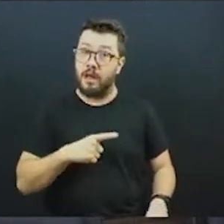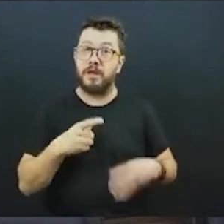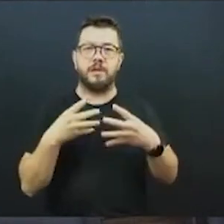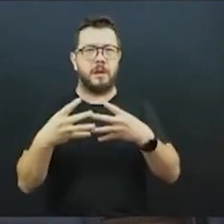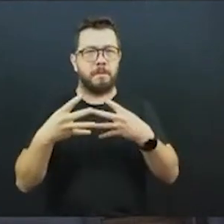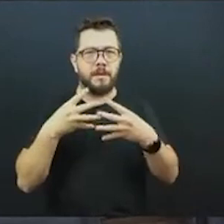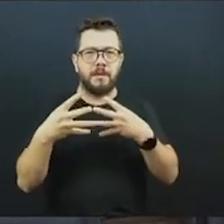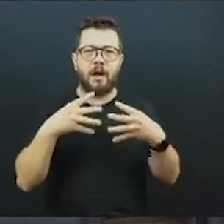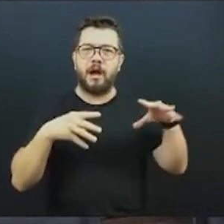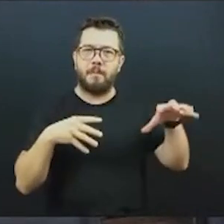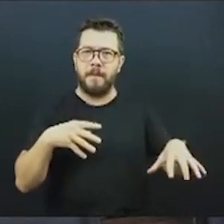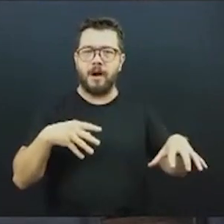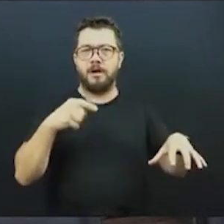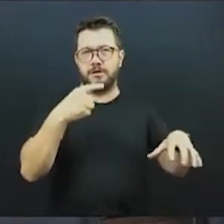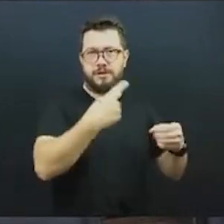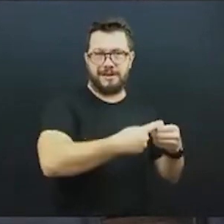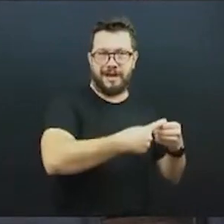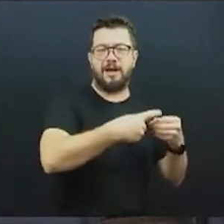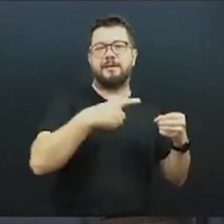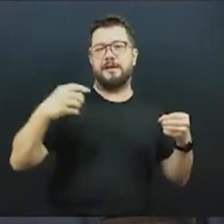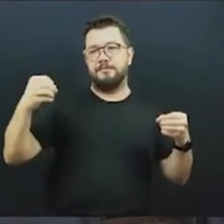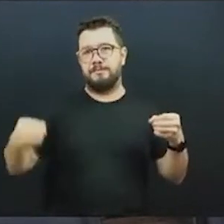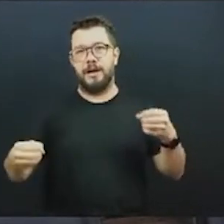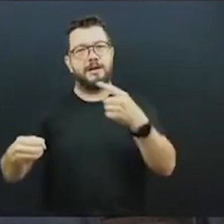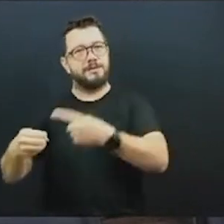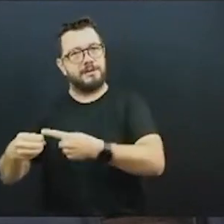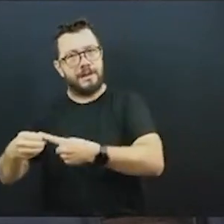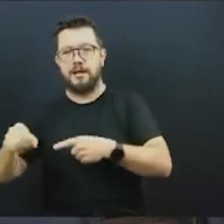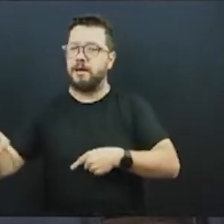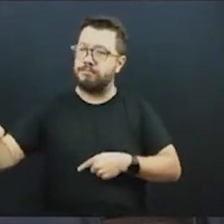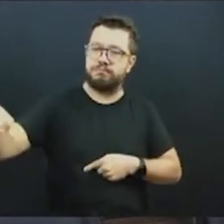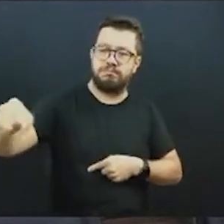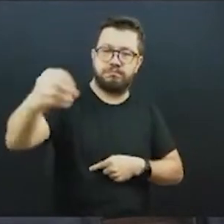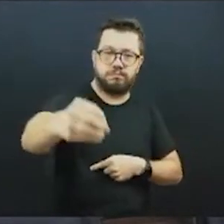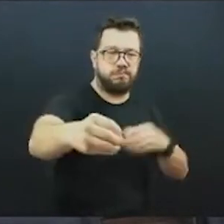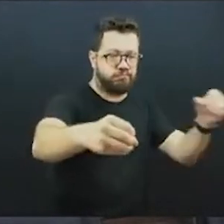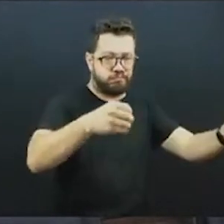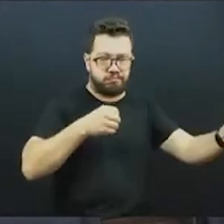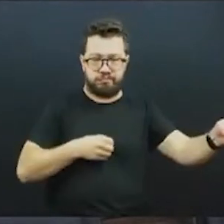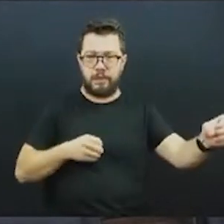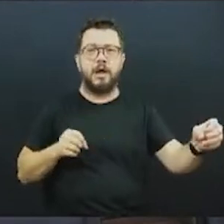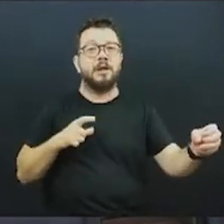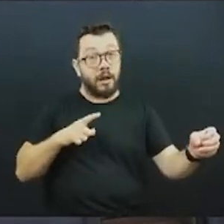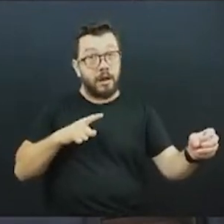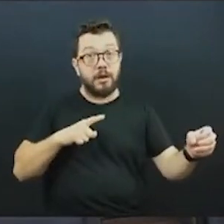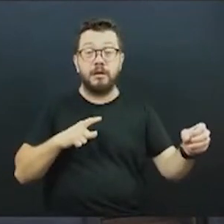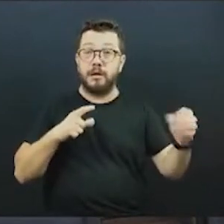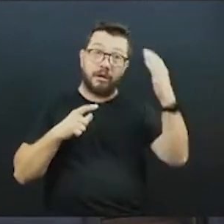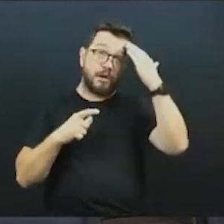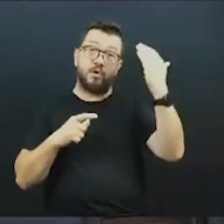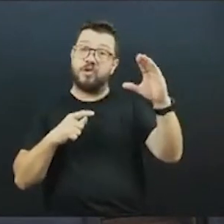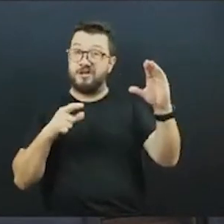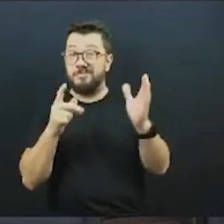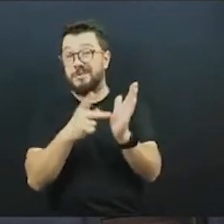essa rede de transportes, inclusive da região metropolitana, que Curitiba, inclusive, é prejudicada. Porque o cara